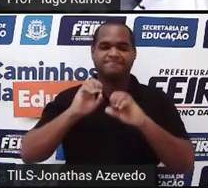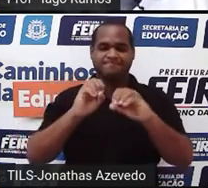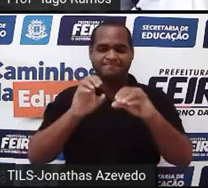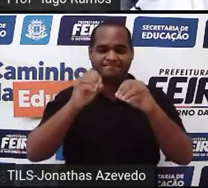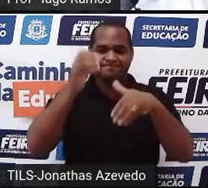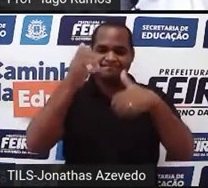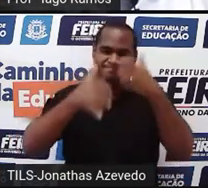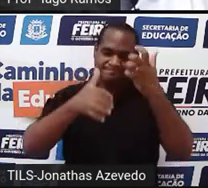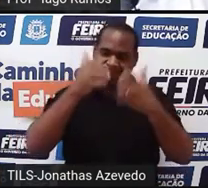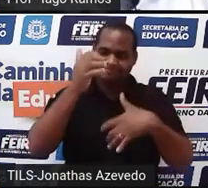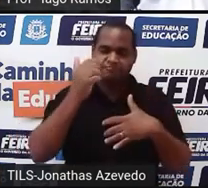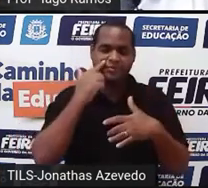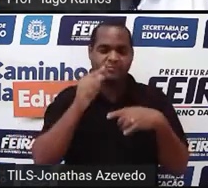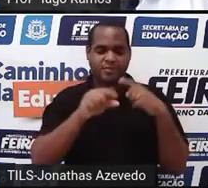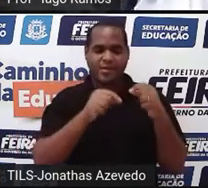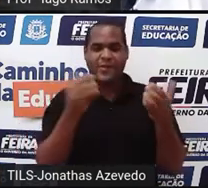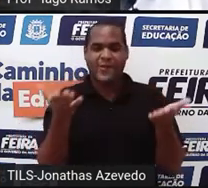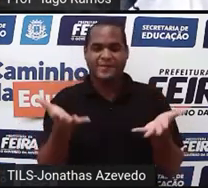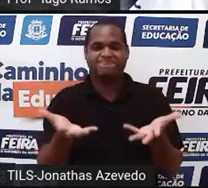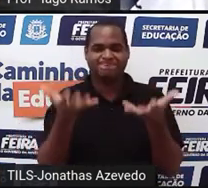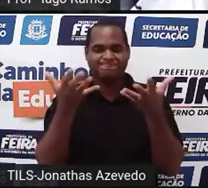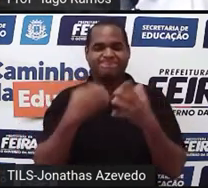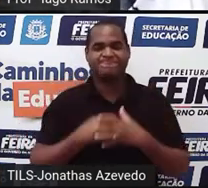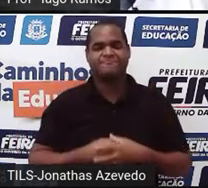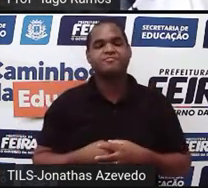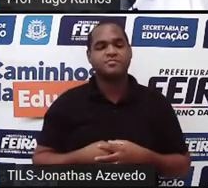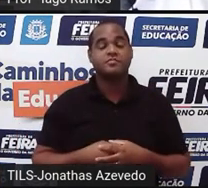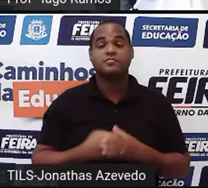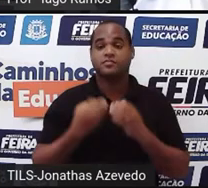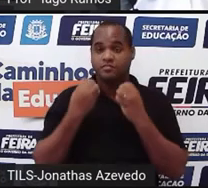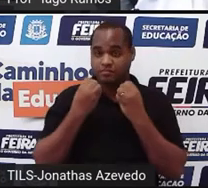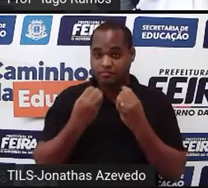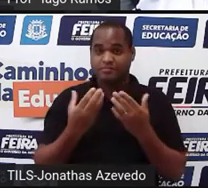E com um pouco mais de detalhe do que aqui. Bom.